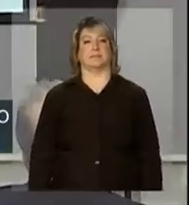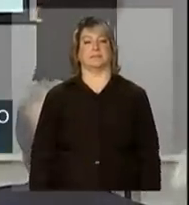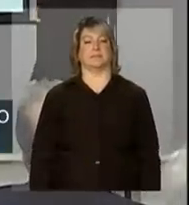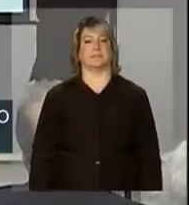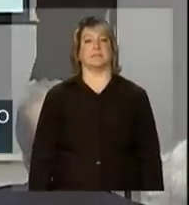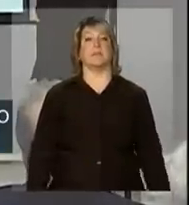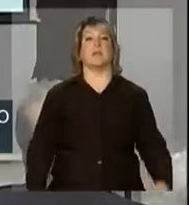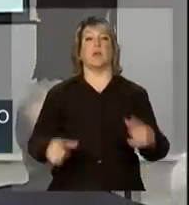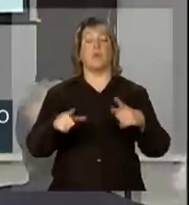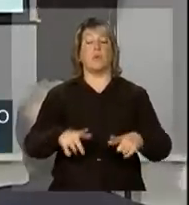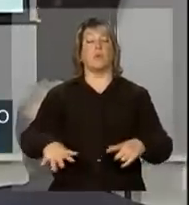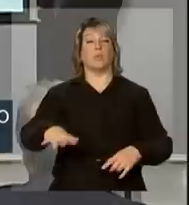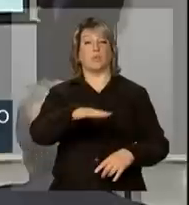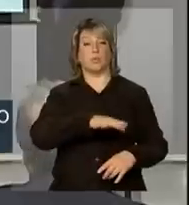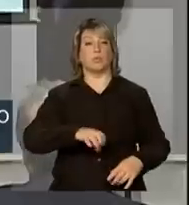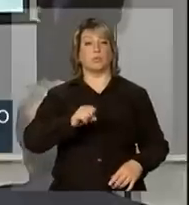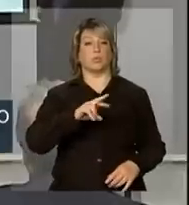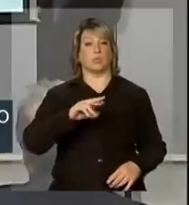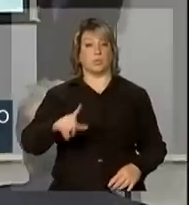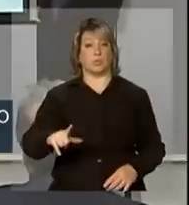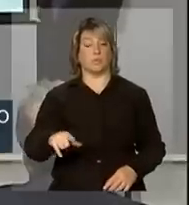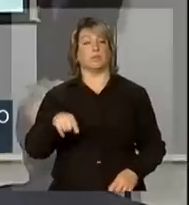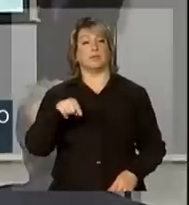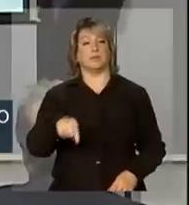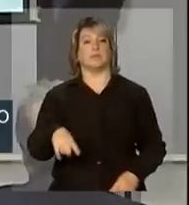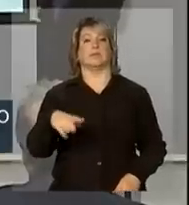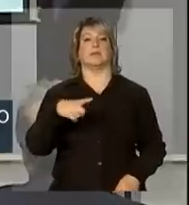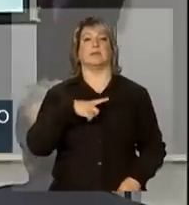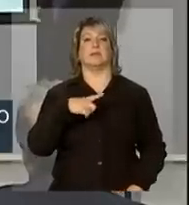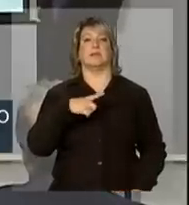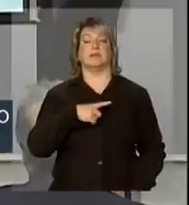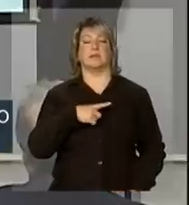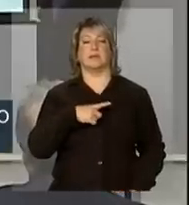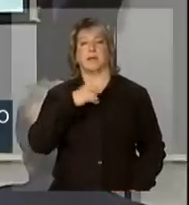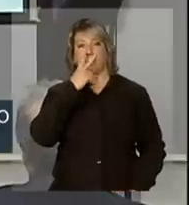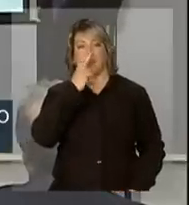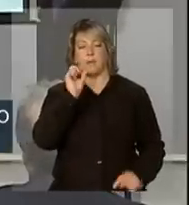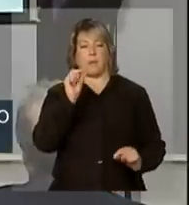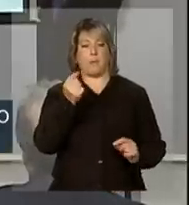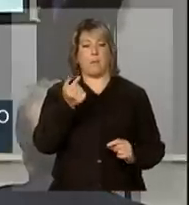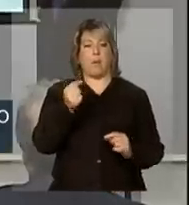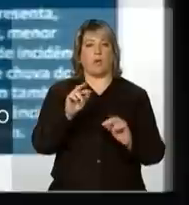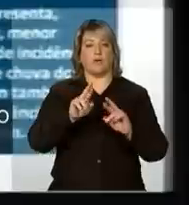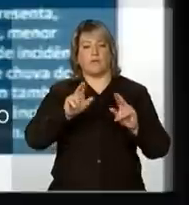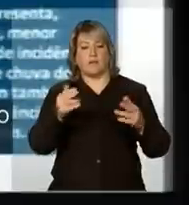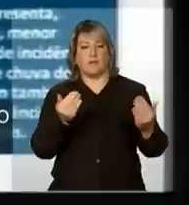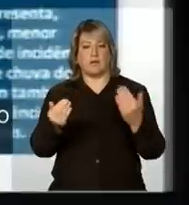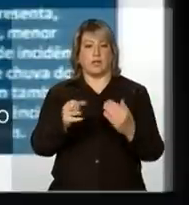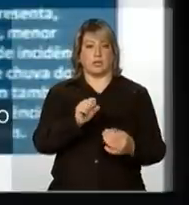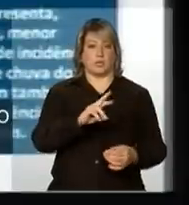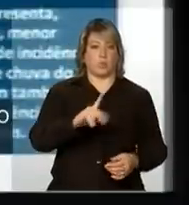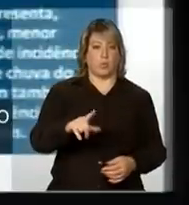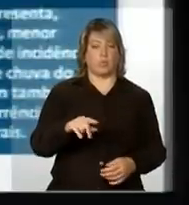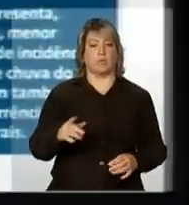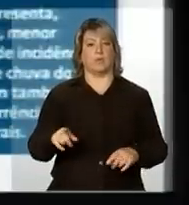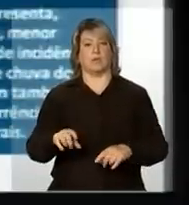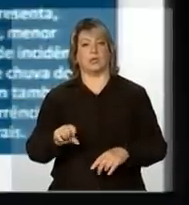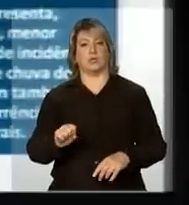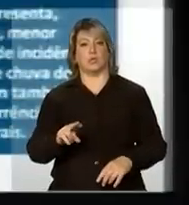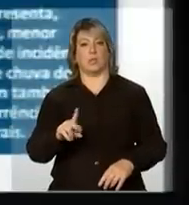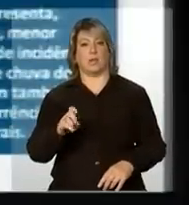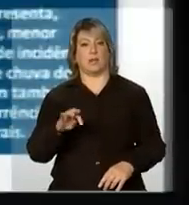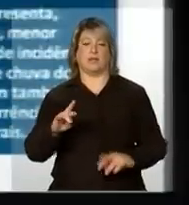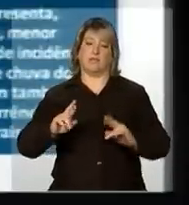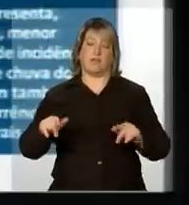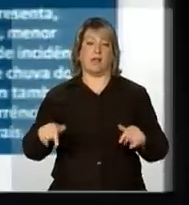Região sul, ela tem uma característica um pouco distinta, ou bem distinta, da região sudeste, em termos históricos. A quantidade